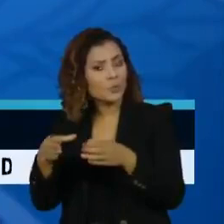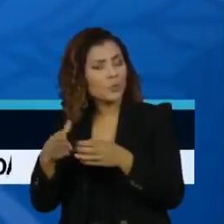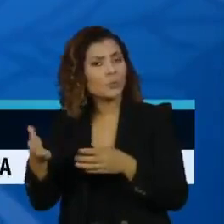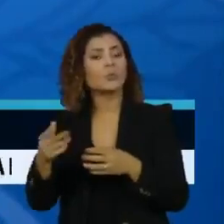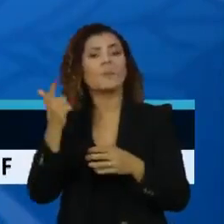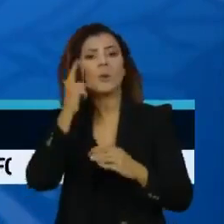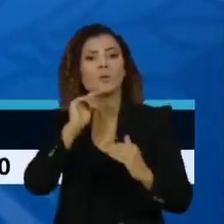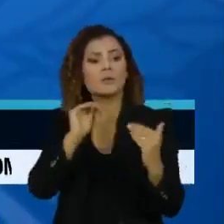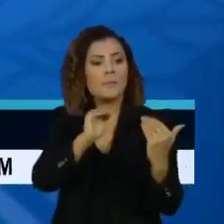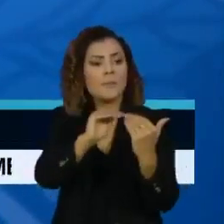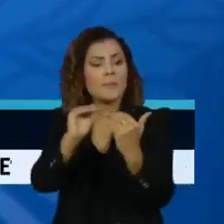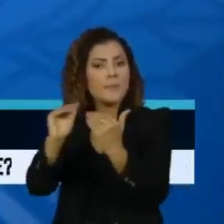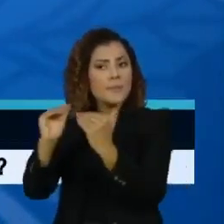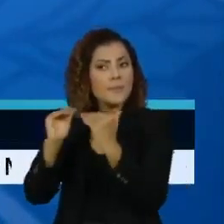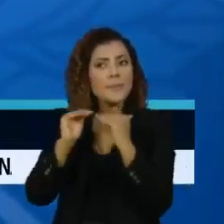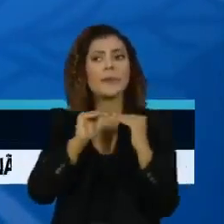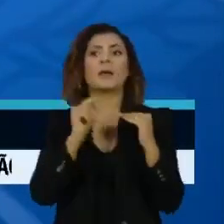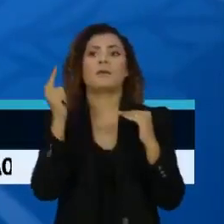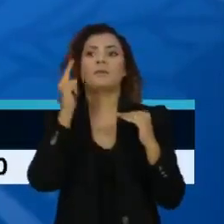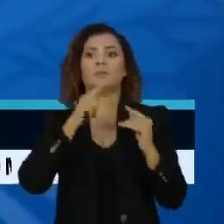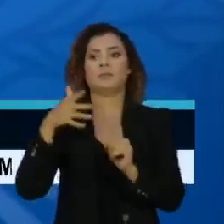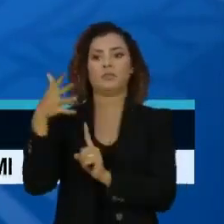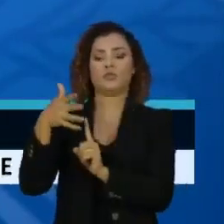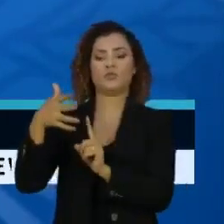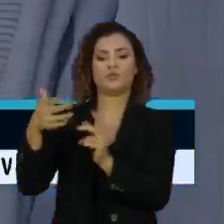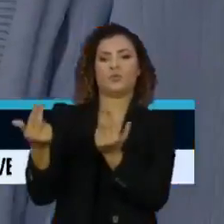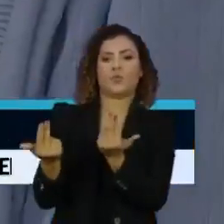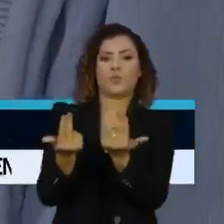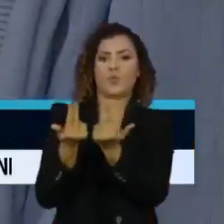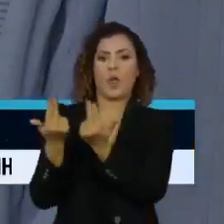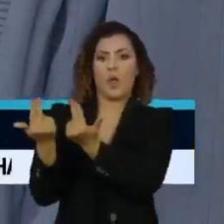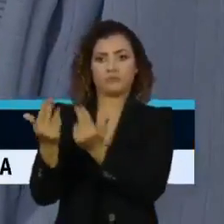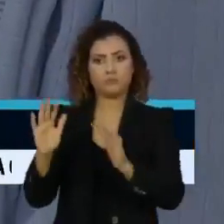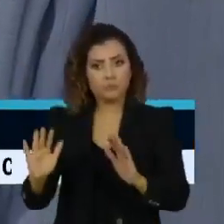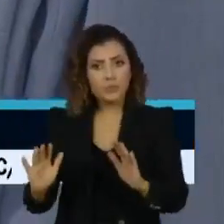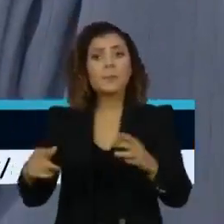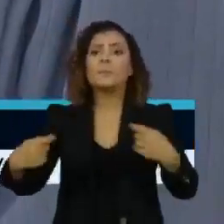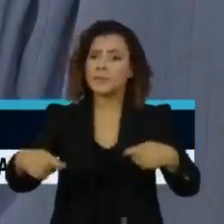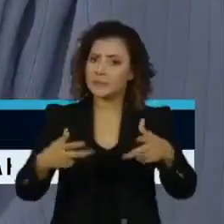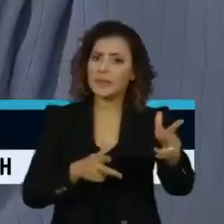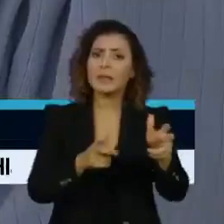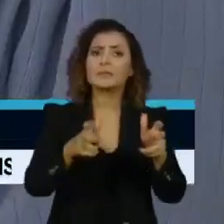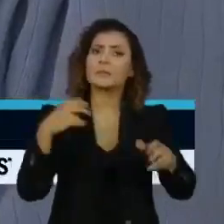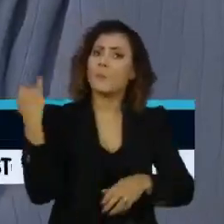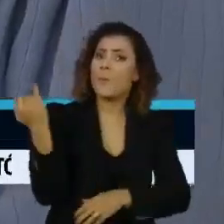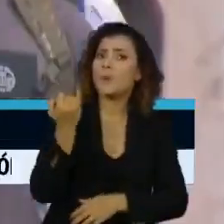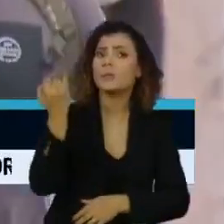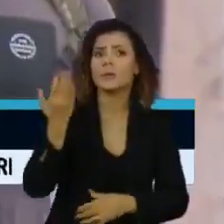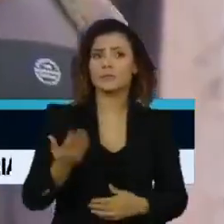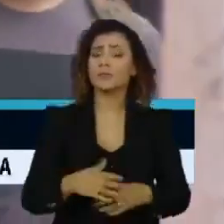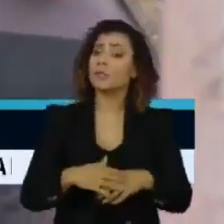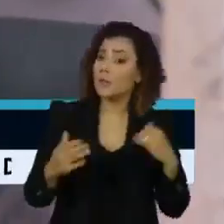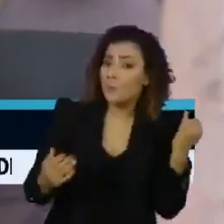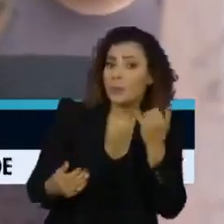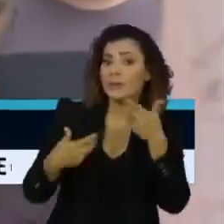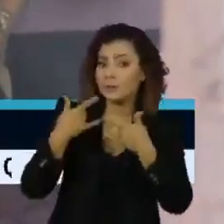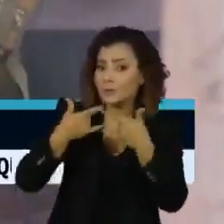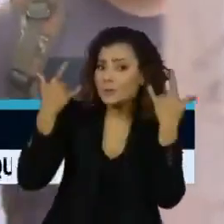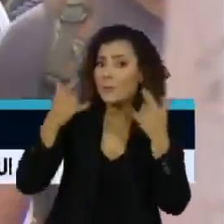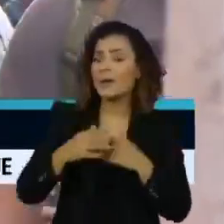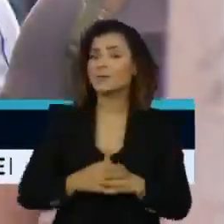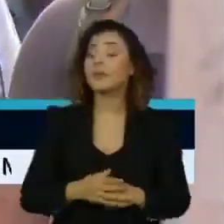uniformização do discurso, de que é necessário se vacinar, de que é necessário usar máscara,